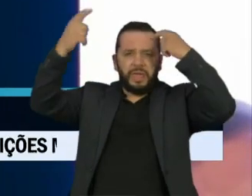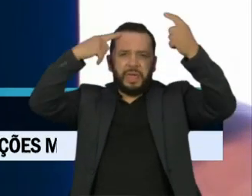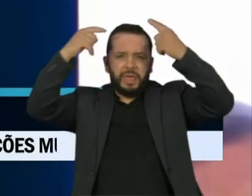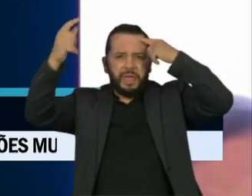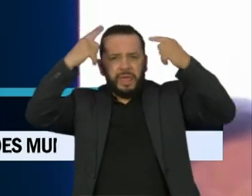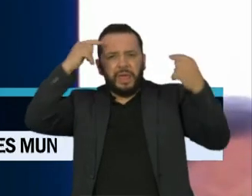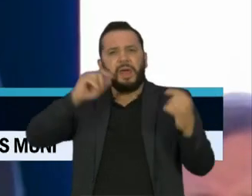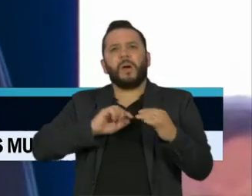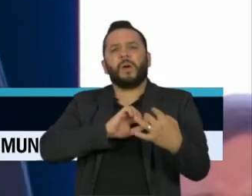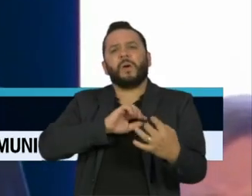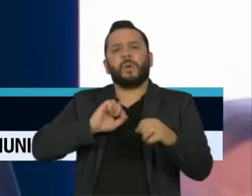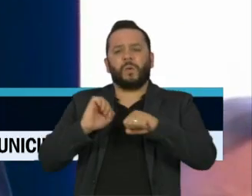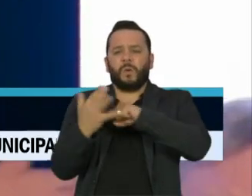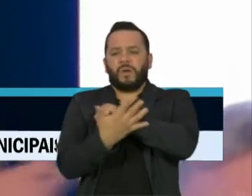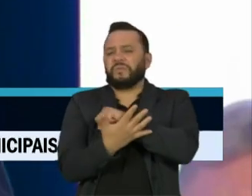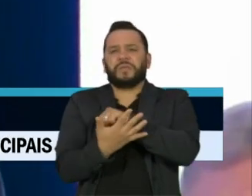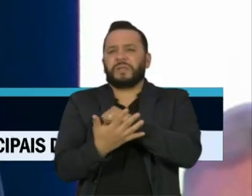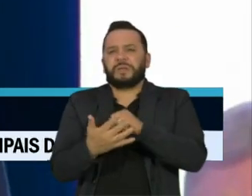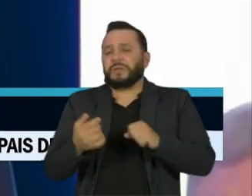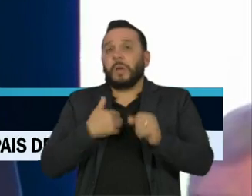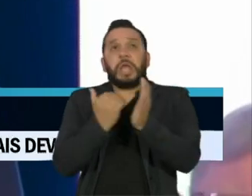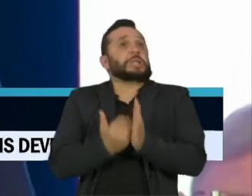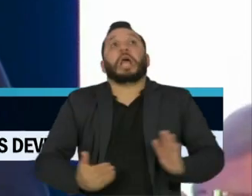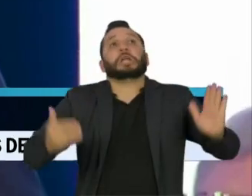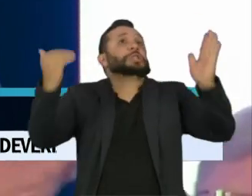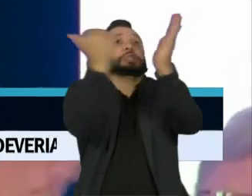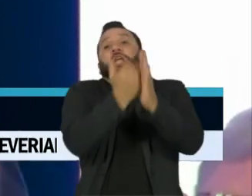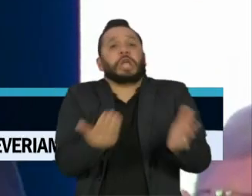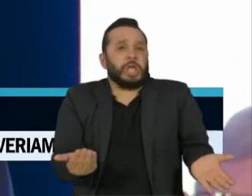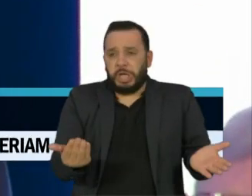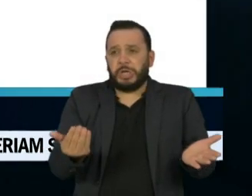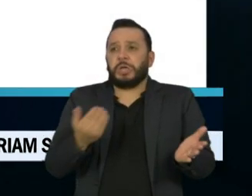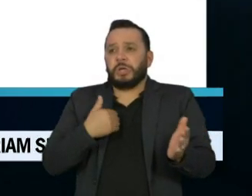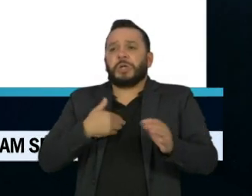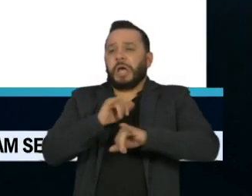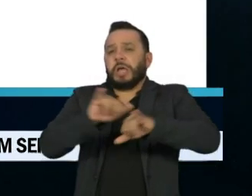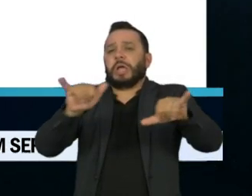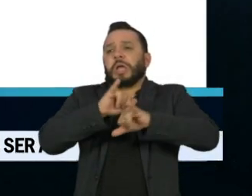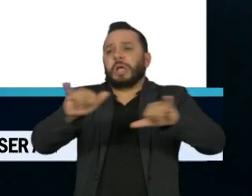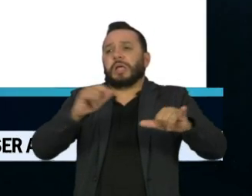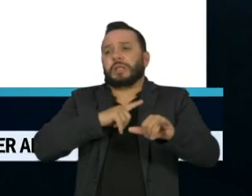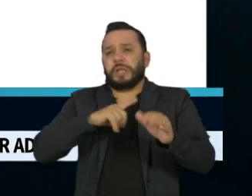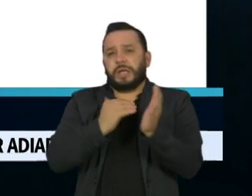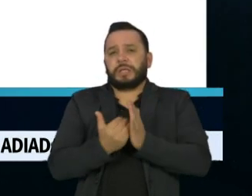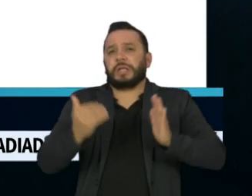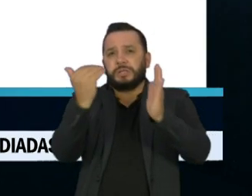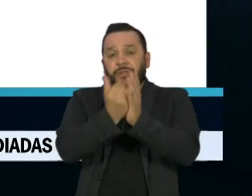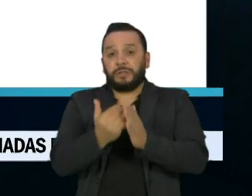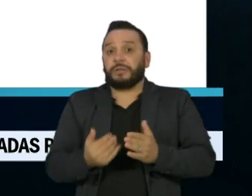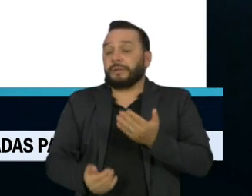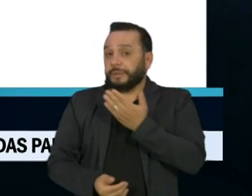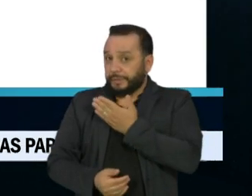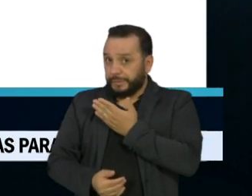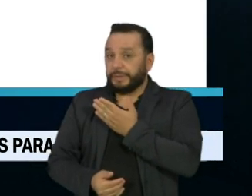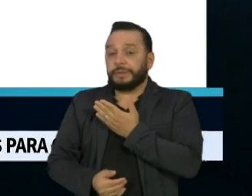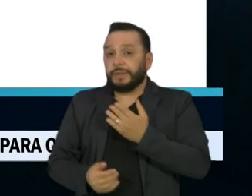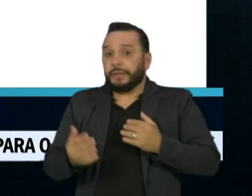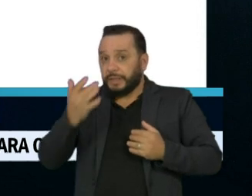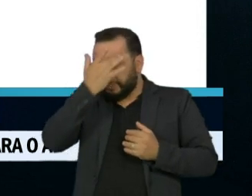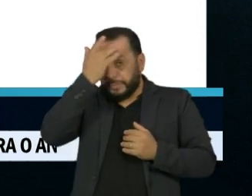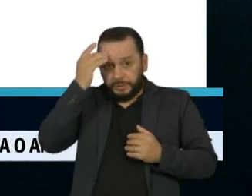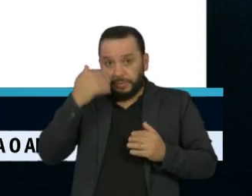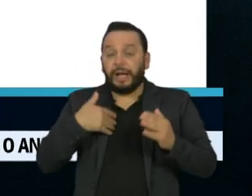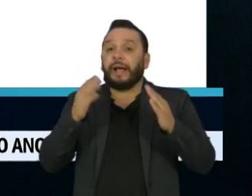coronavírus, que não é isso tudo que a grande mídia propala. A taxa virou novamente, mas aí